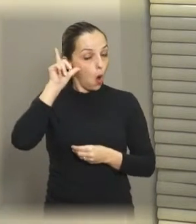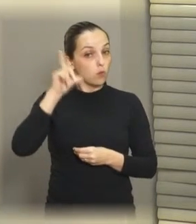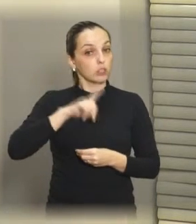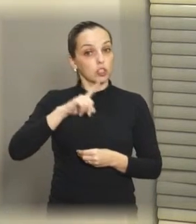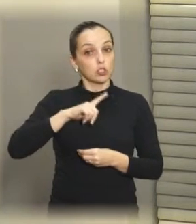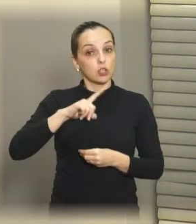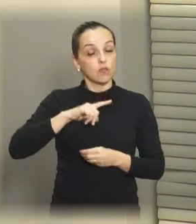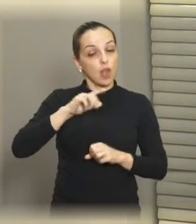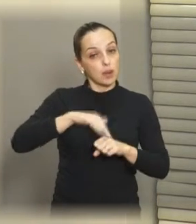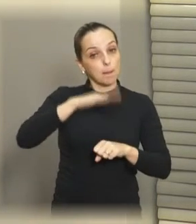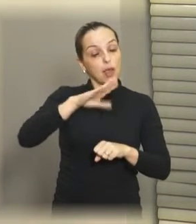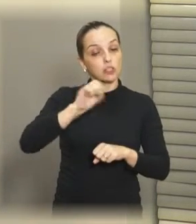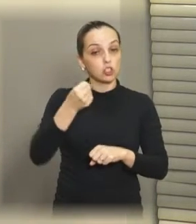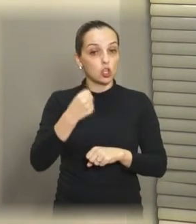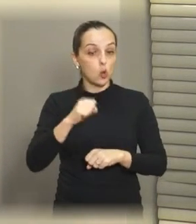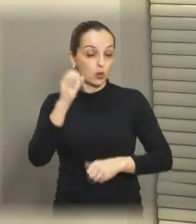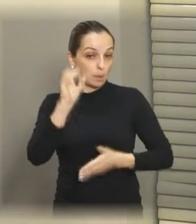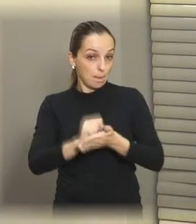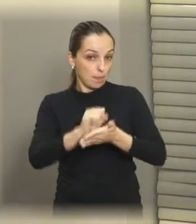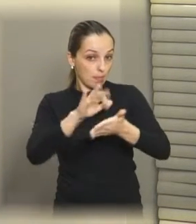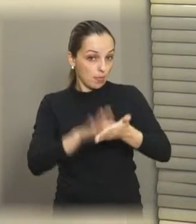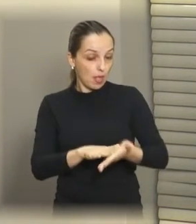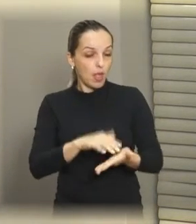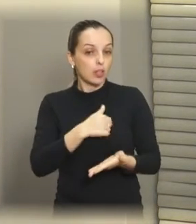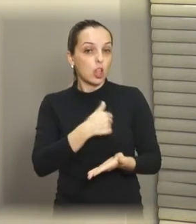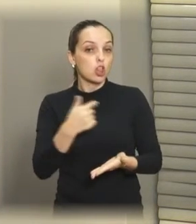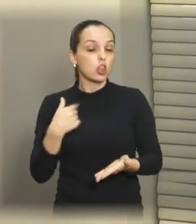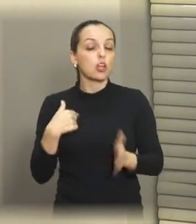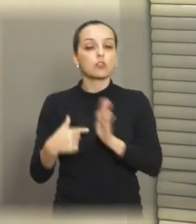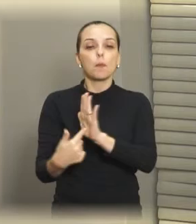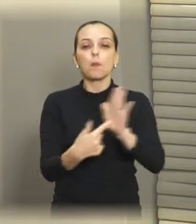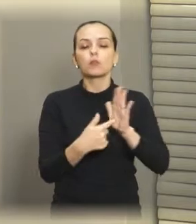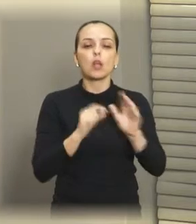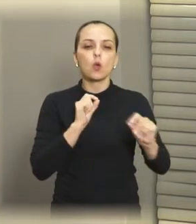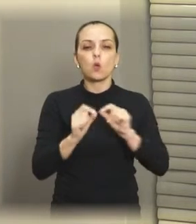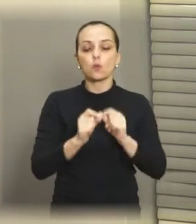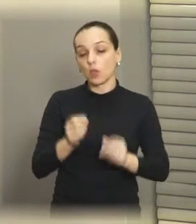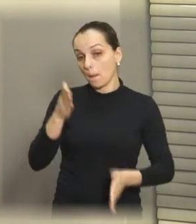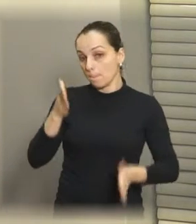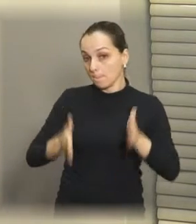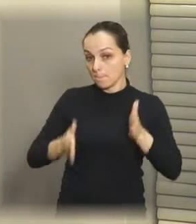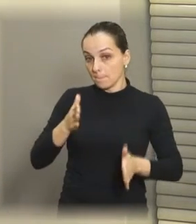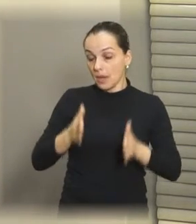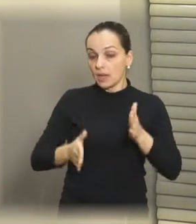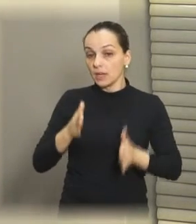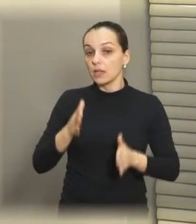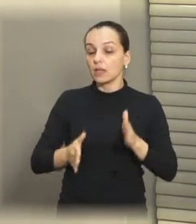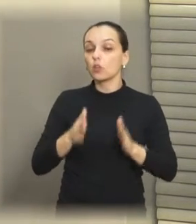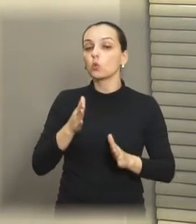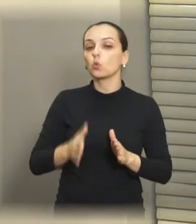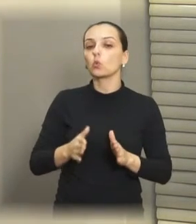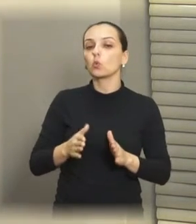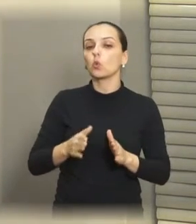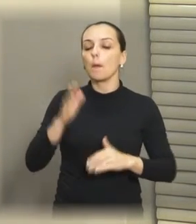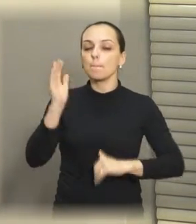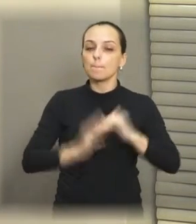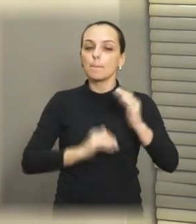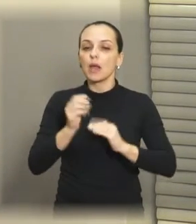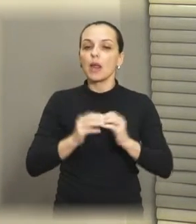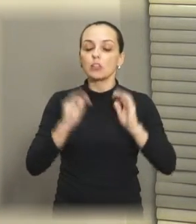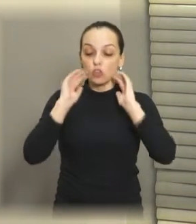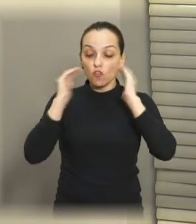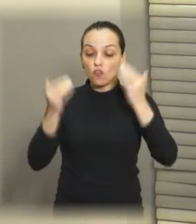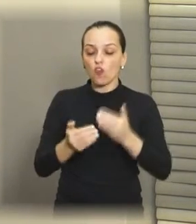tivemos mais de 8 atividades, nós vamos fazer uma prestação de contas do mandato em relação à comunidade LGBTQIA+,